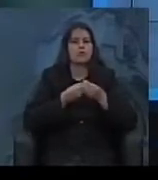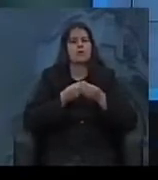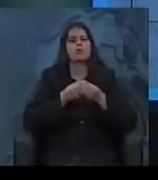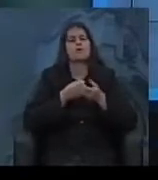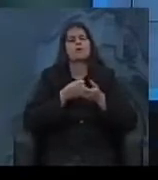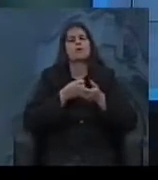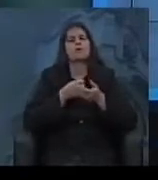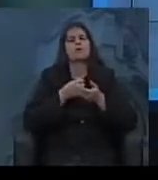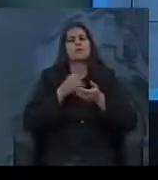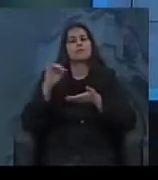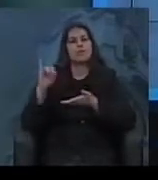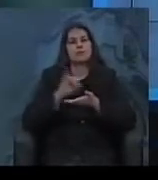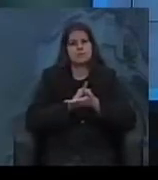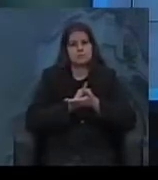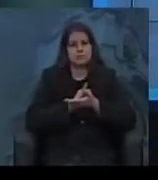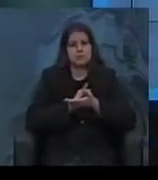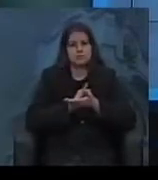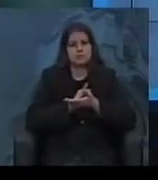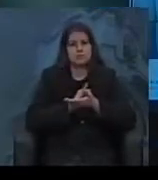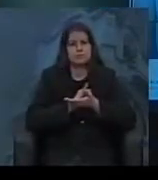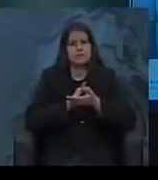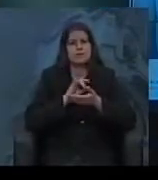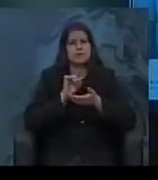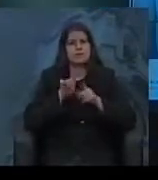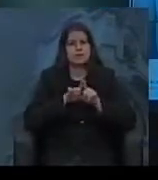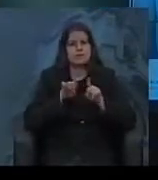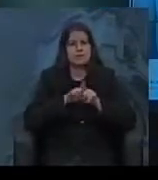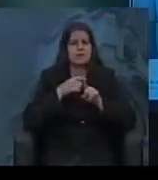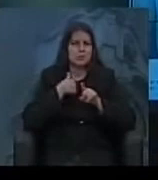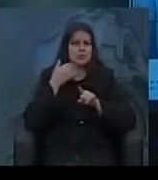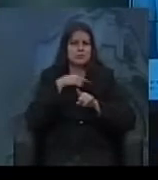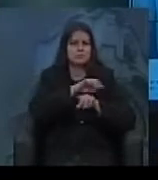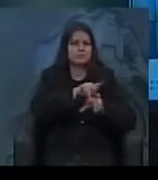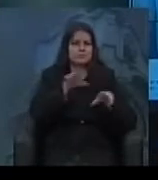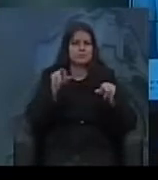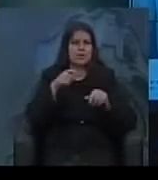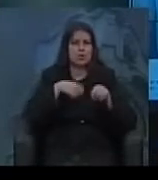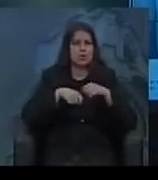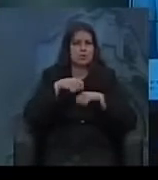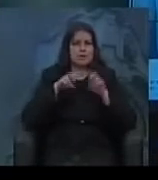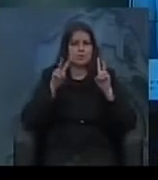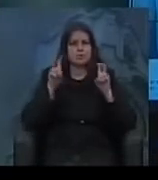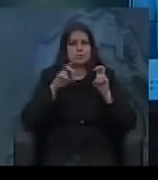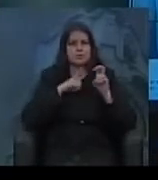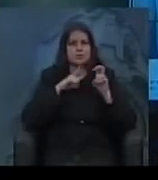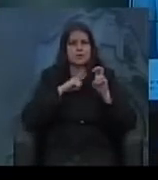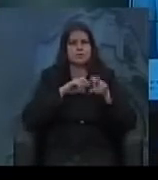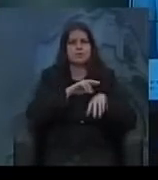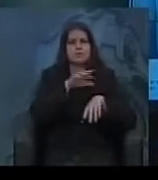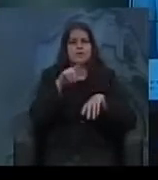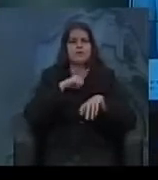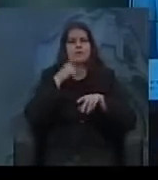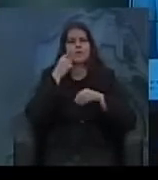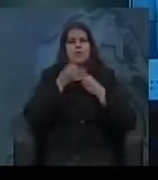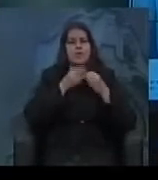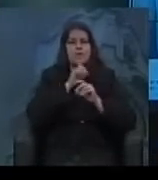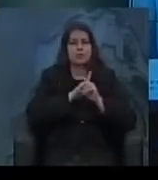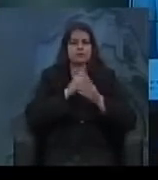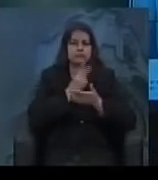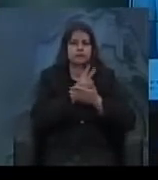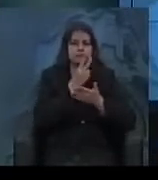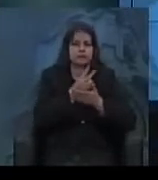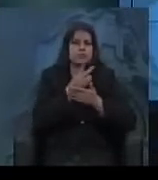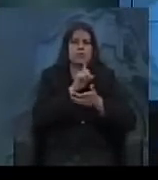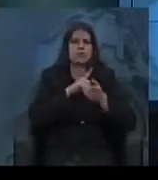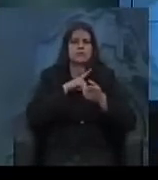duráveis. Só um parêntese aqui, porque eu sei que o público é bastante heterogêneo. Em economia, eu tenho os bens duráveis, os bens de